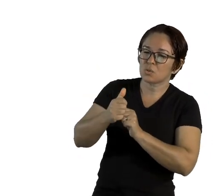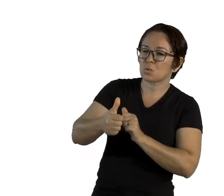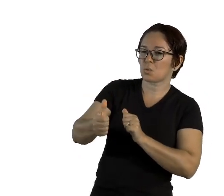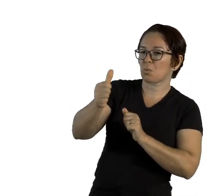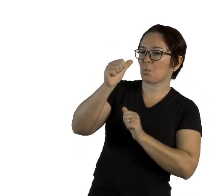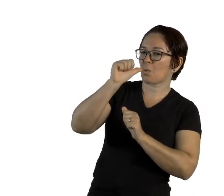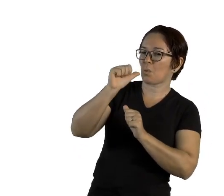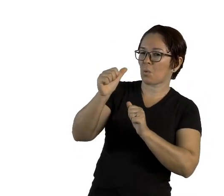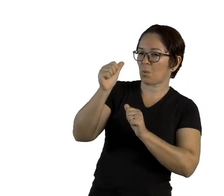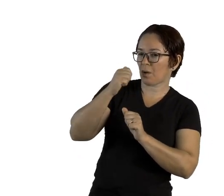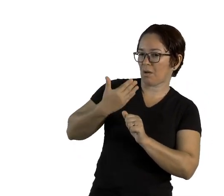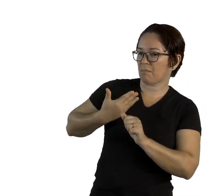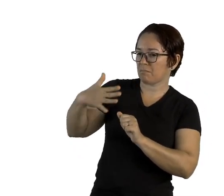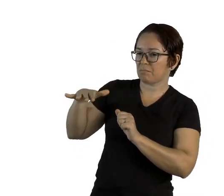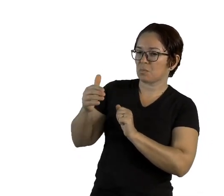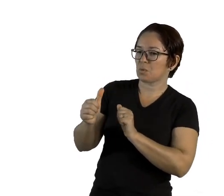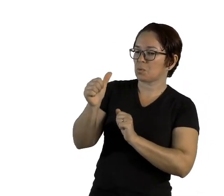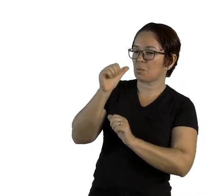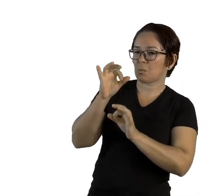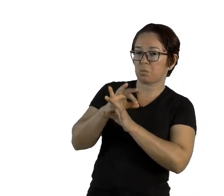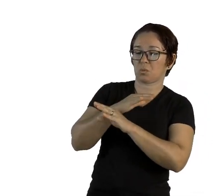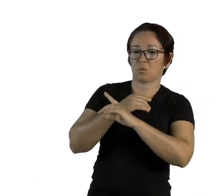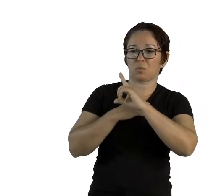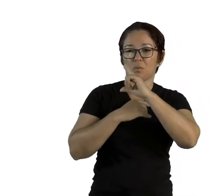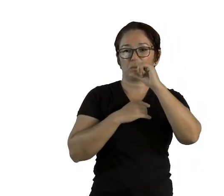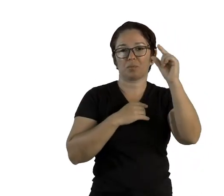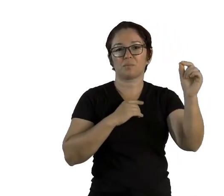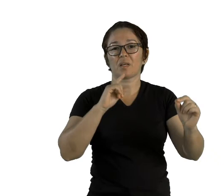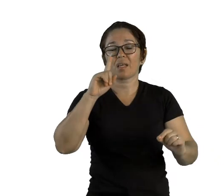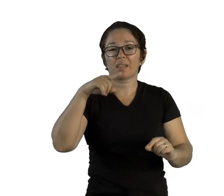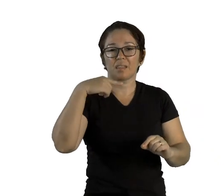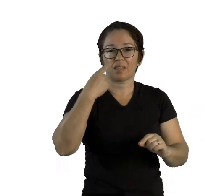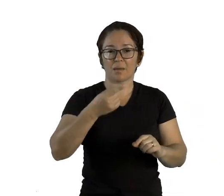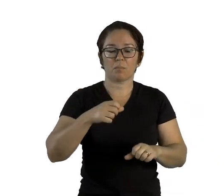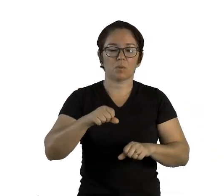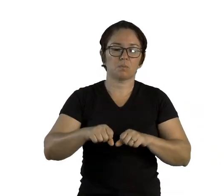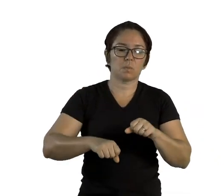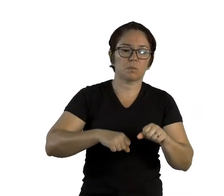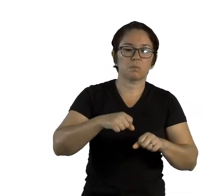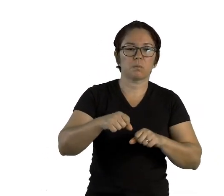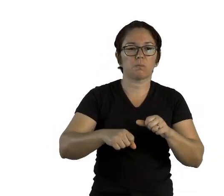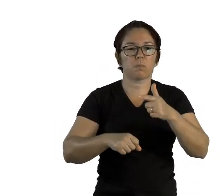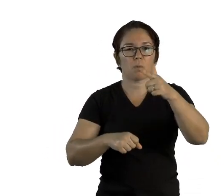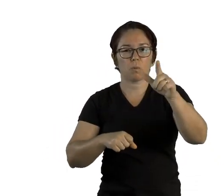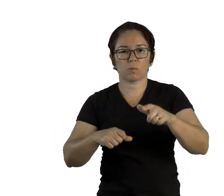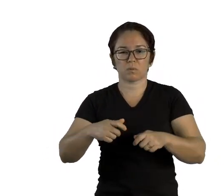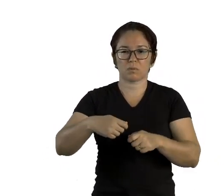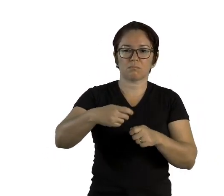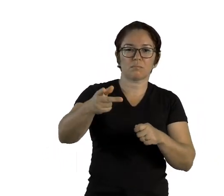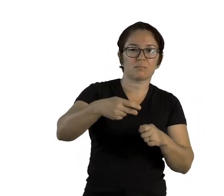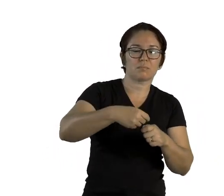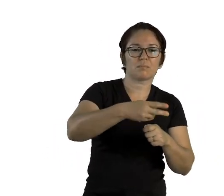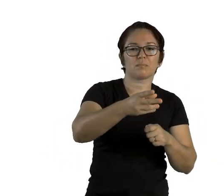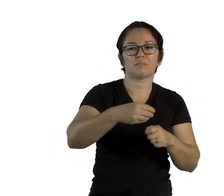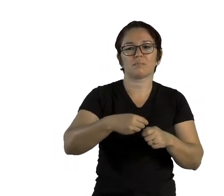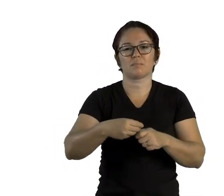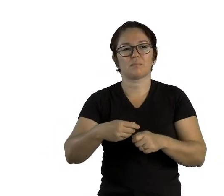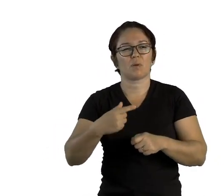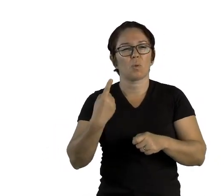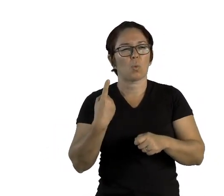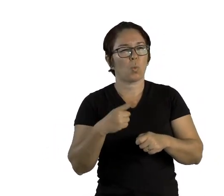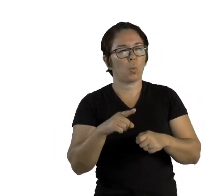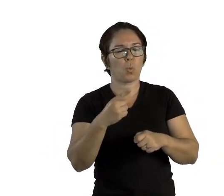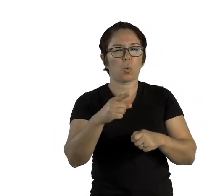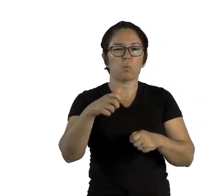Pela estrada fora, foi o carteiro sozinho levar uma carta urgente para lá do velho moinho.